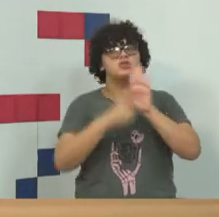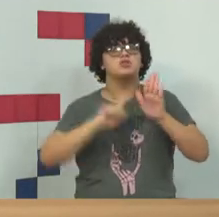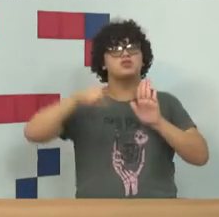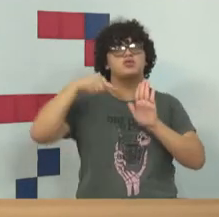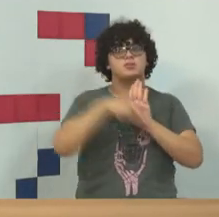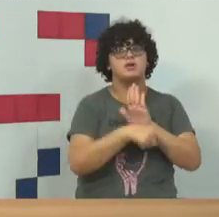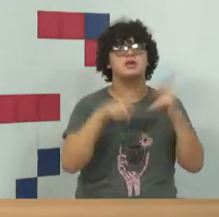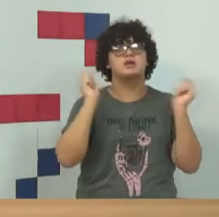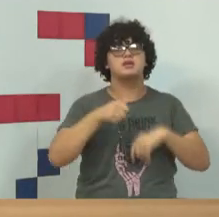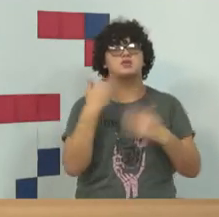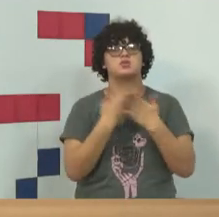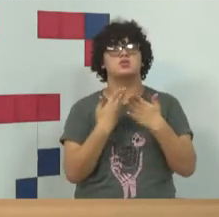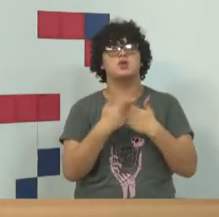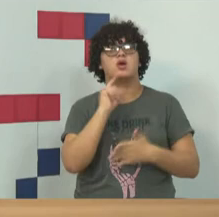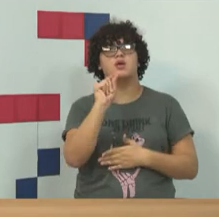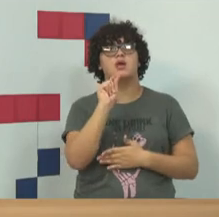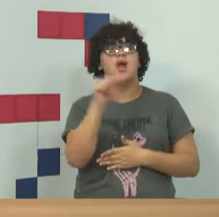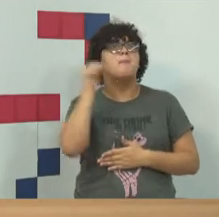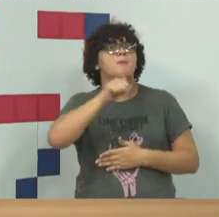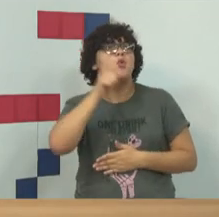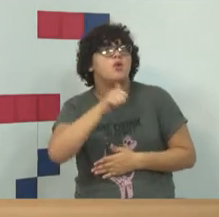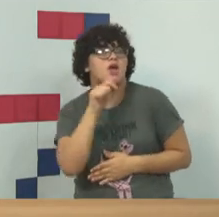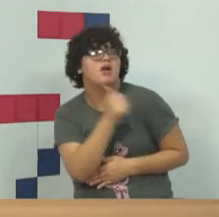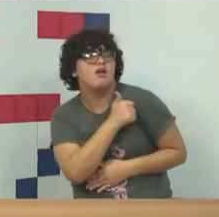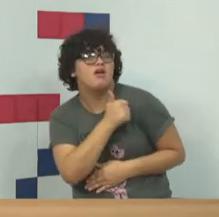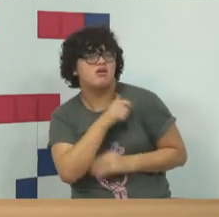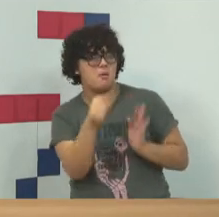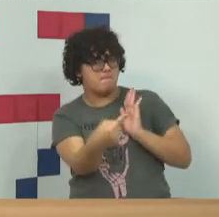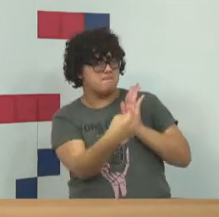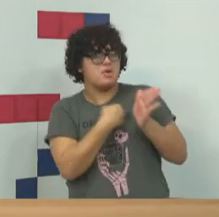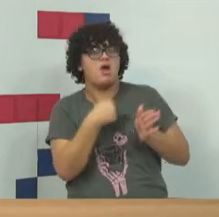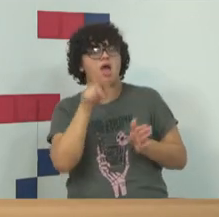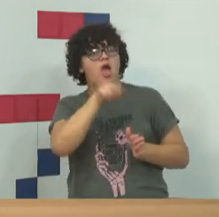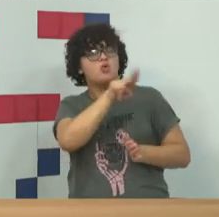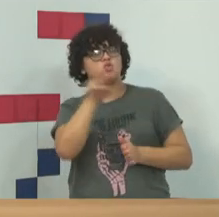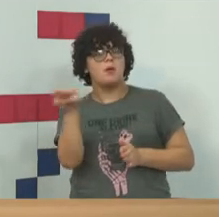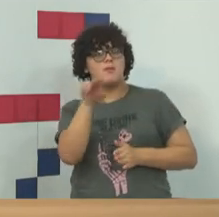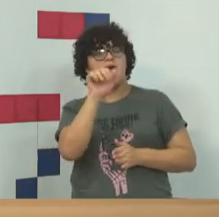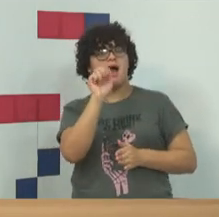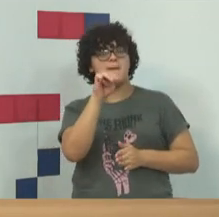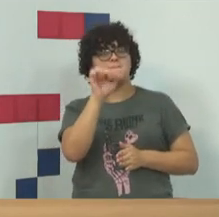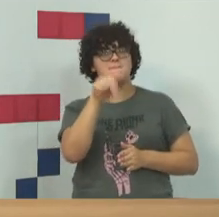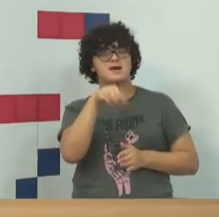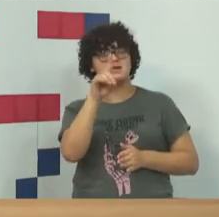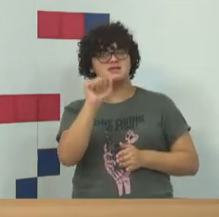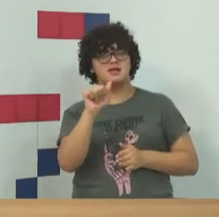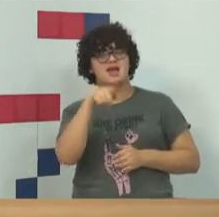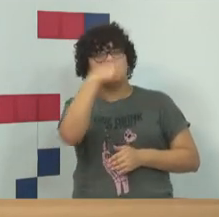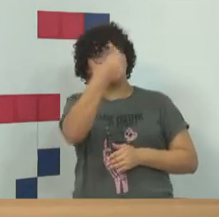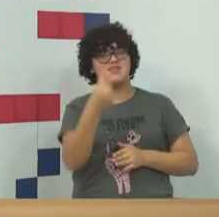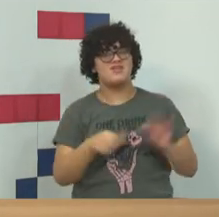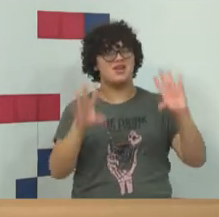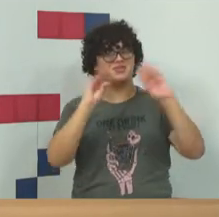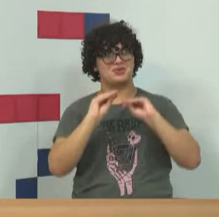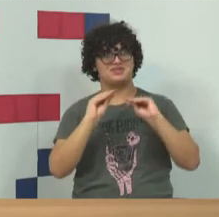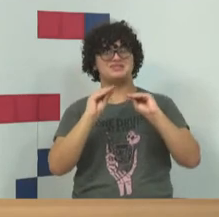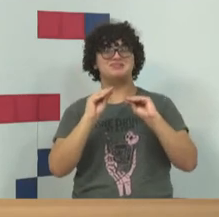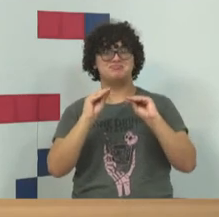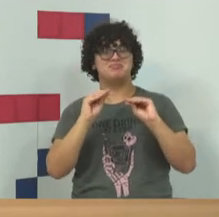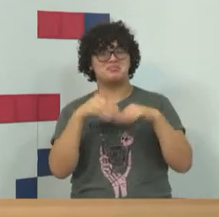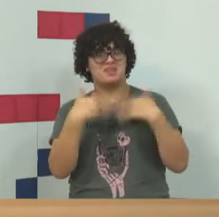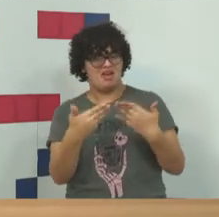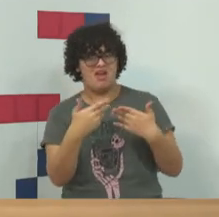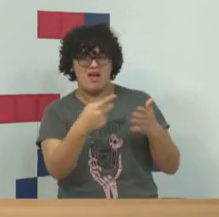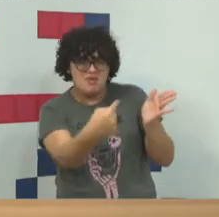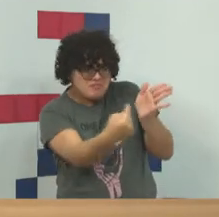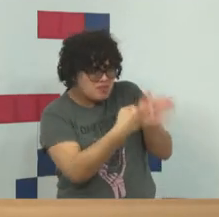em que nós estudamos isso, e uma aluna minha chamada Amanda, que é inclusive do meu turno de sexta-feira à noite, que ela falou uma coisa